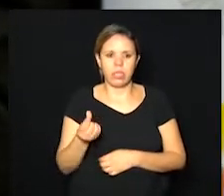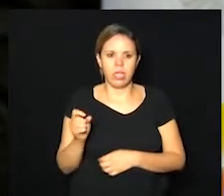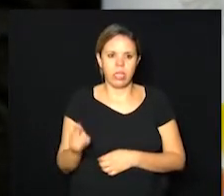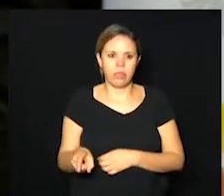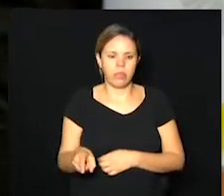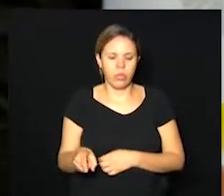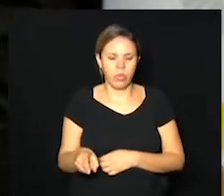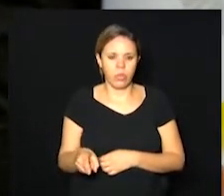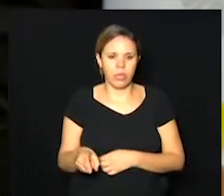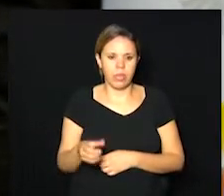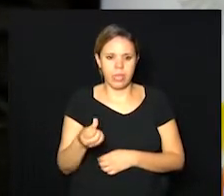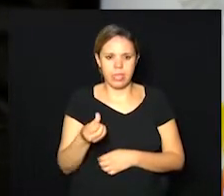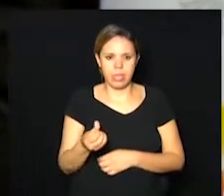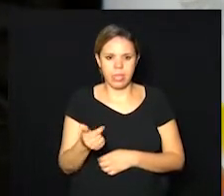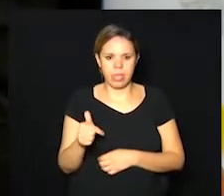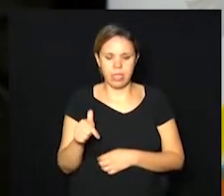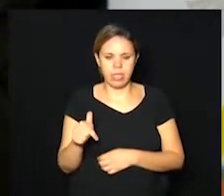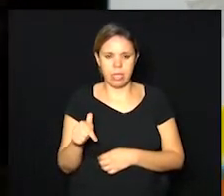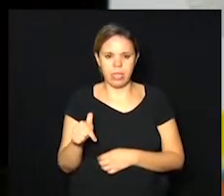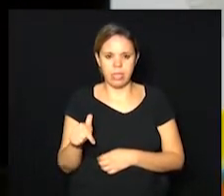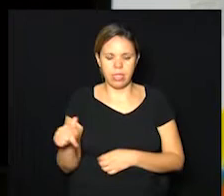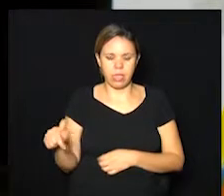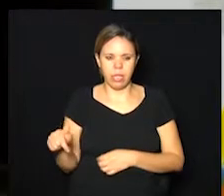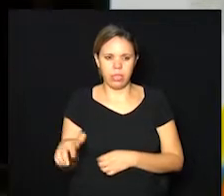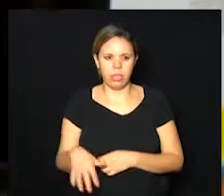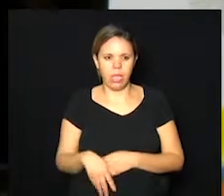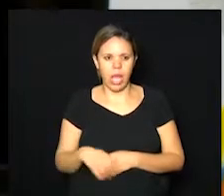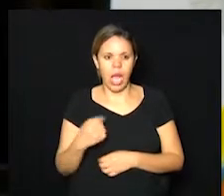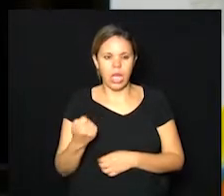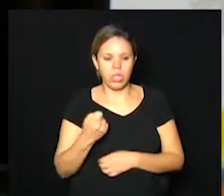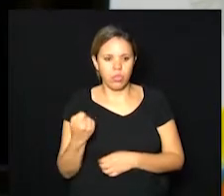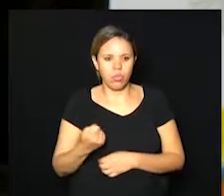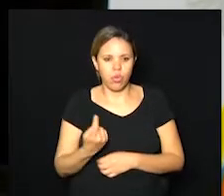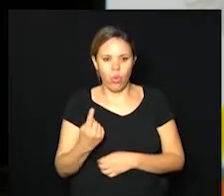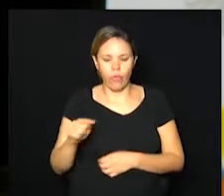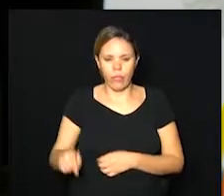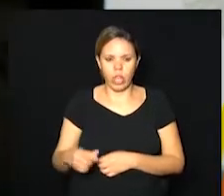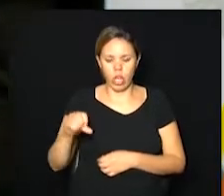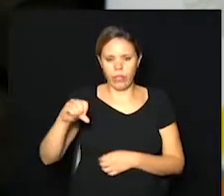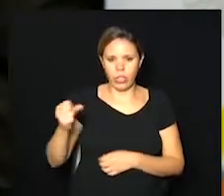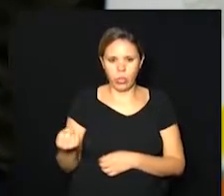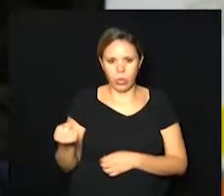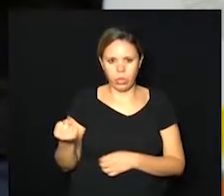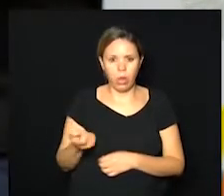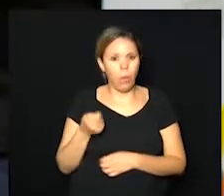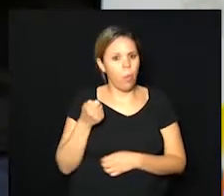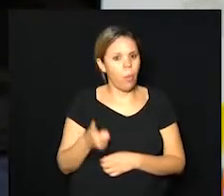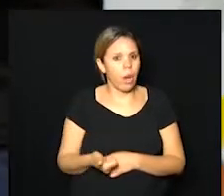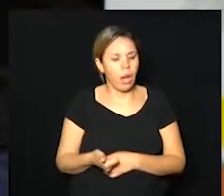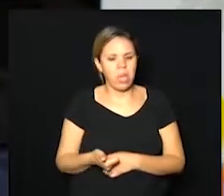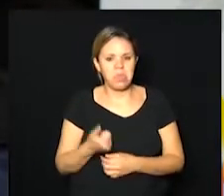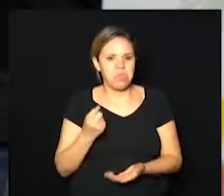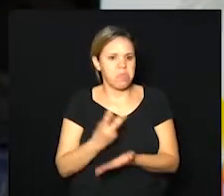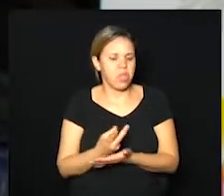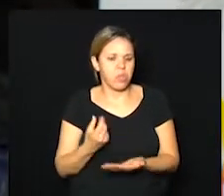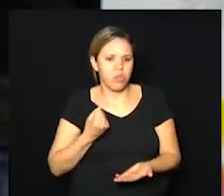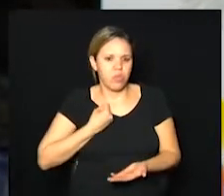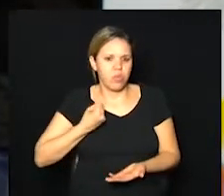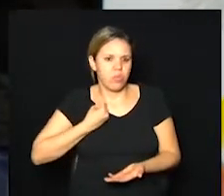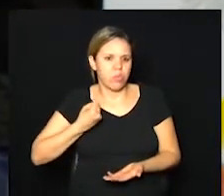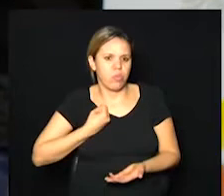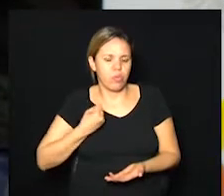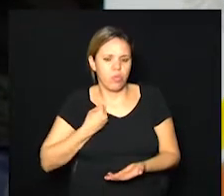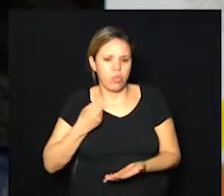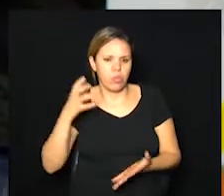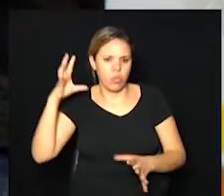.677 aqui na sul 1,98 mas deu quase que o mesmo número aqui leva em conta